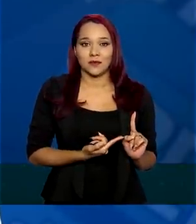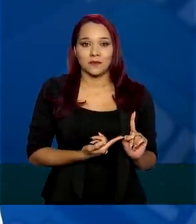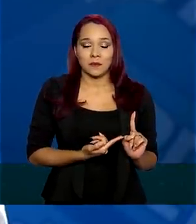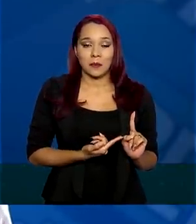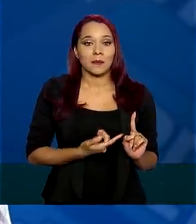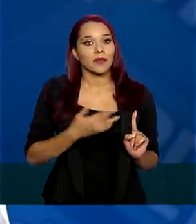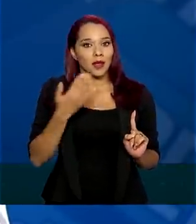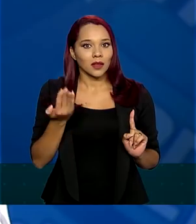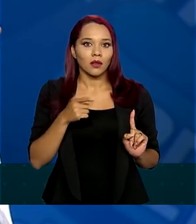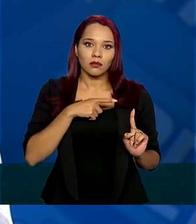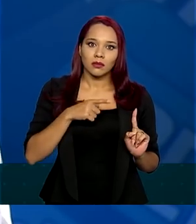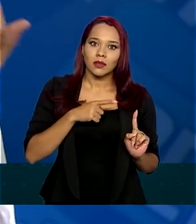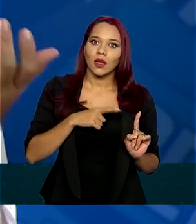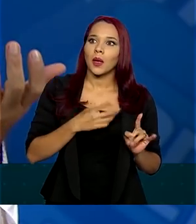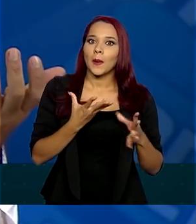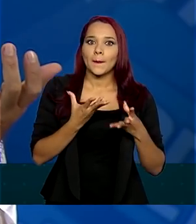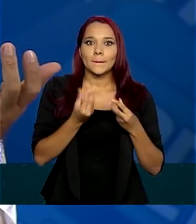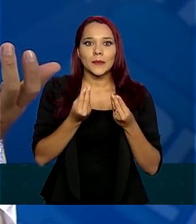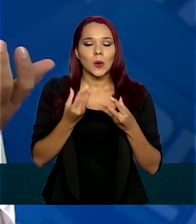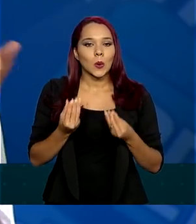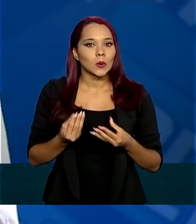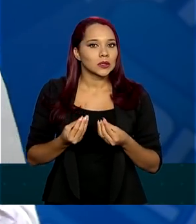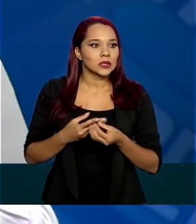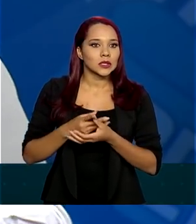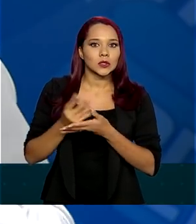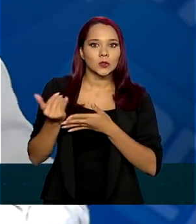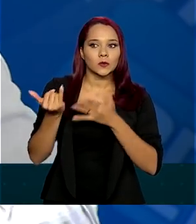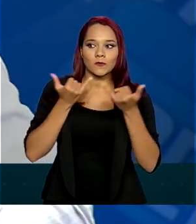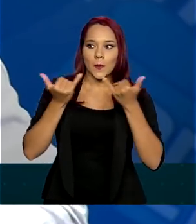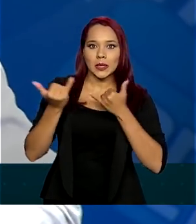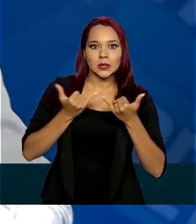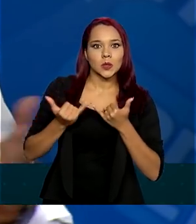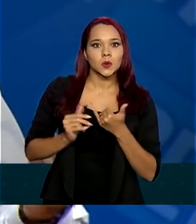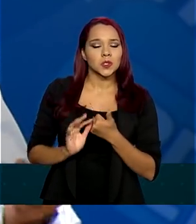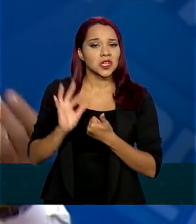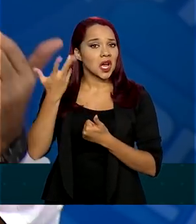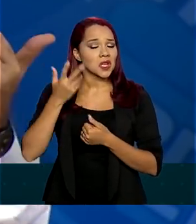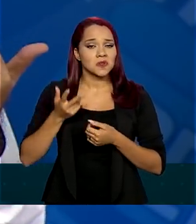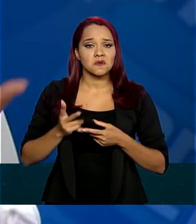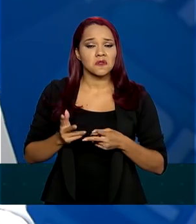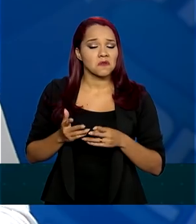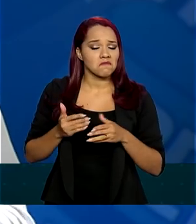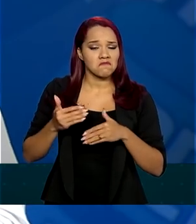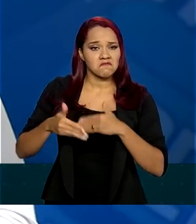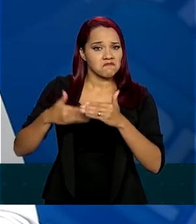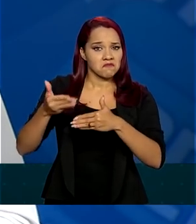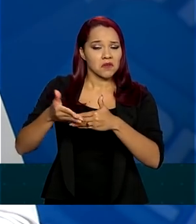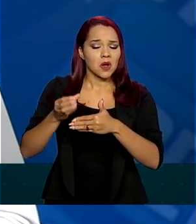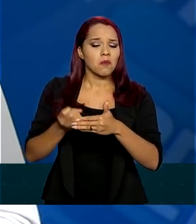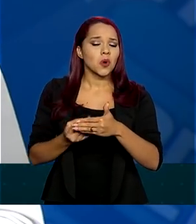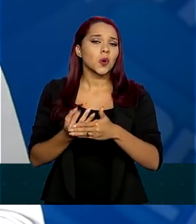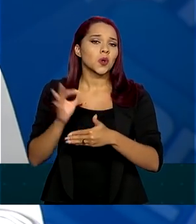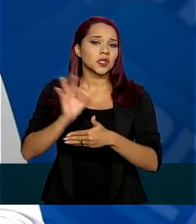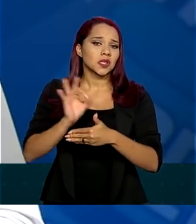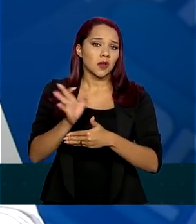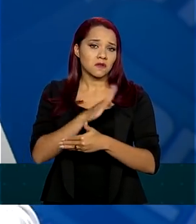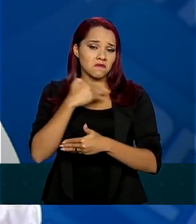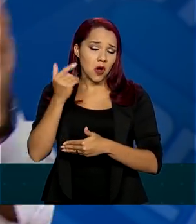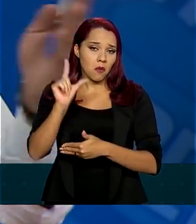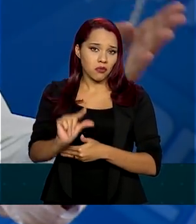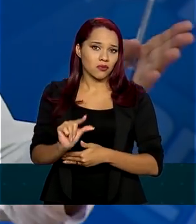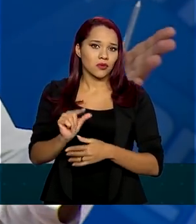Então, você tem muita subnotificação de casos que andaram. A letalidade é menor, porque o